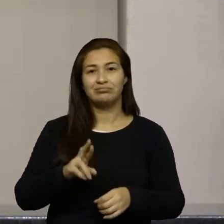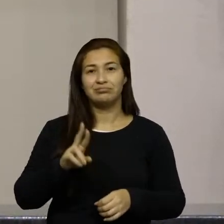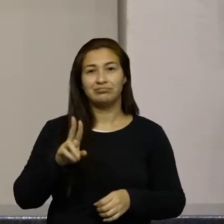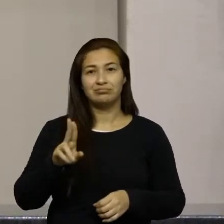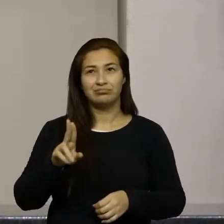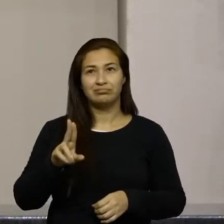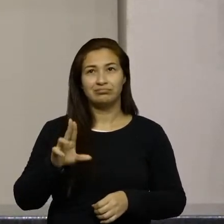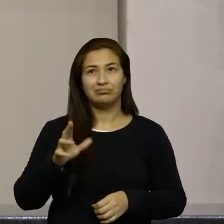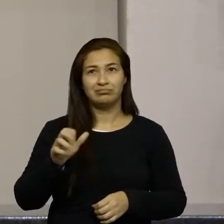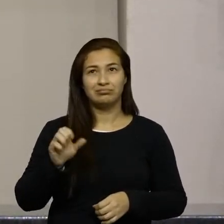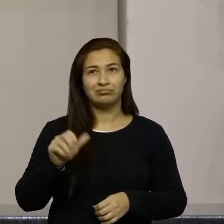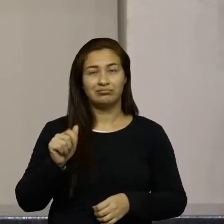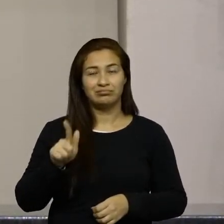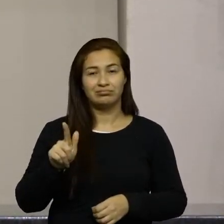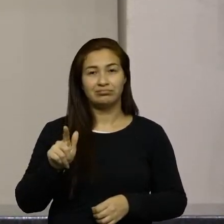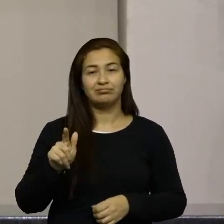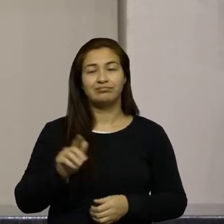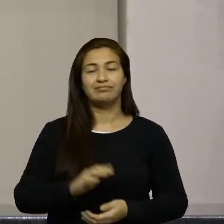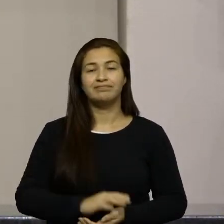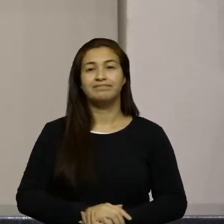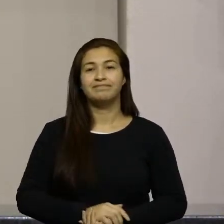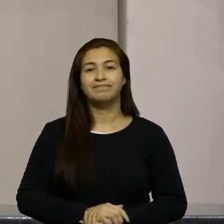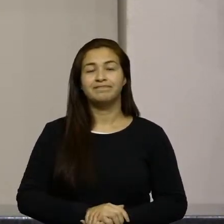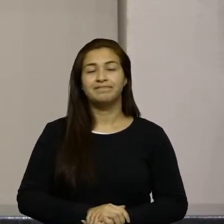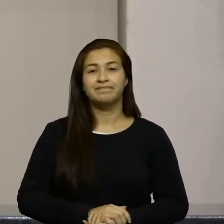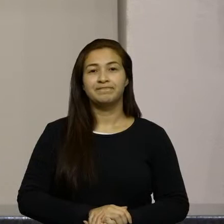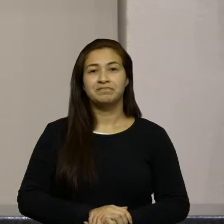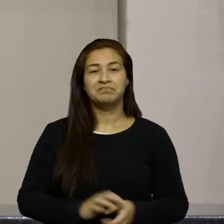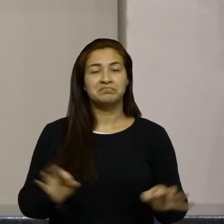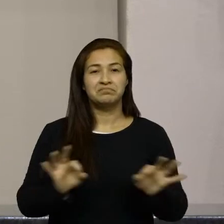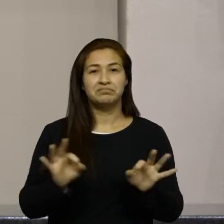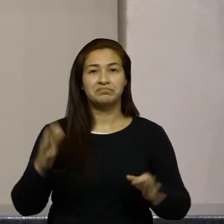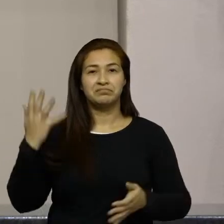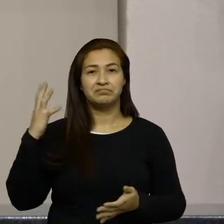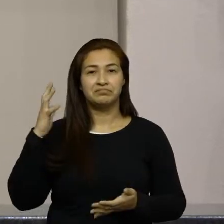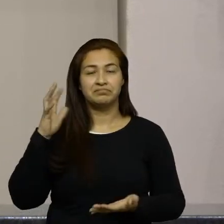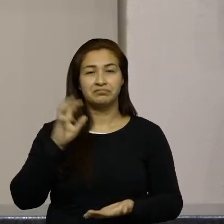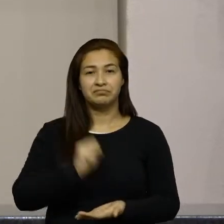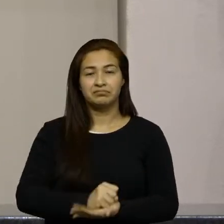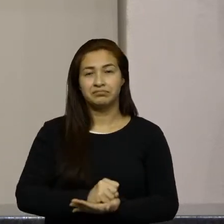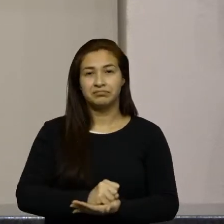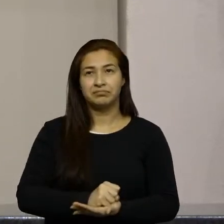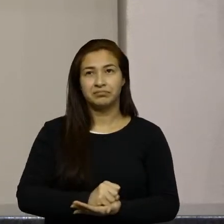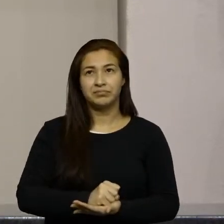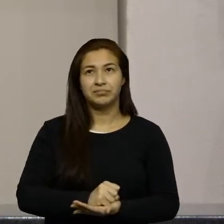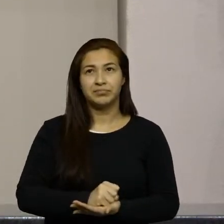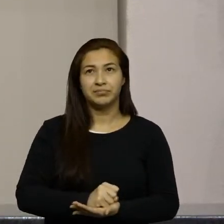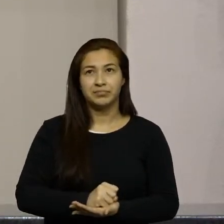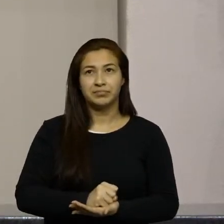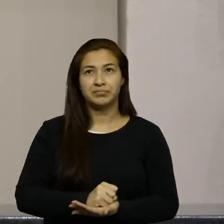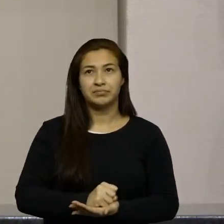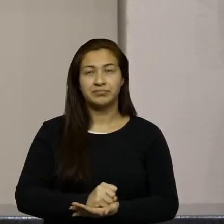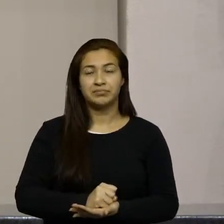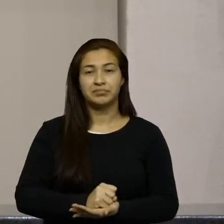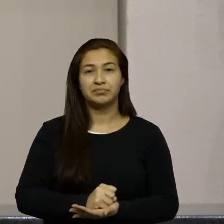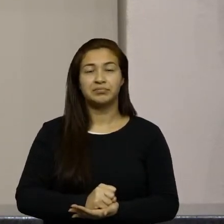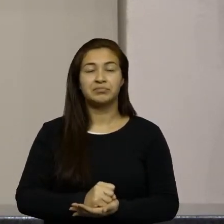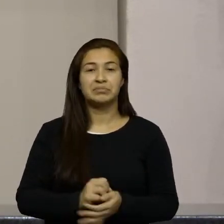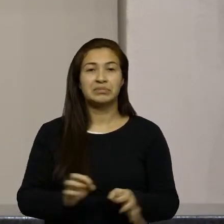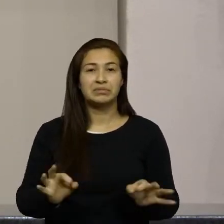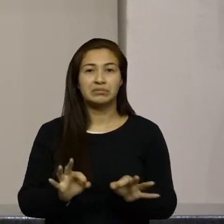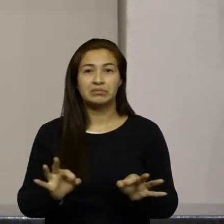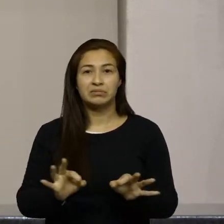quero aqui registrar que não havendo mais oradores inscritos e não havendo mais